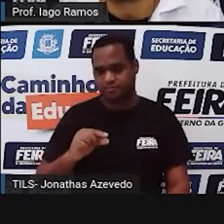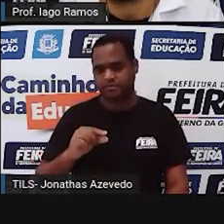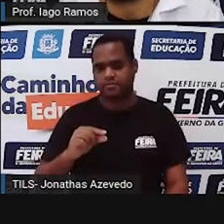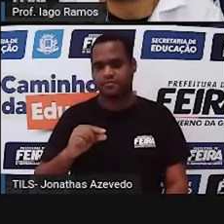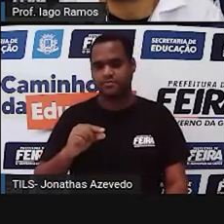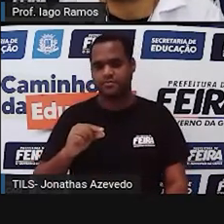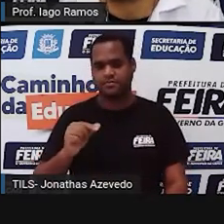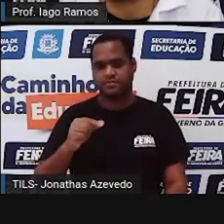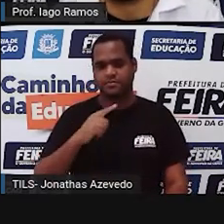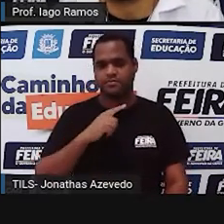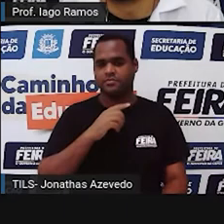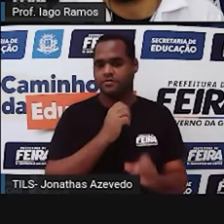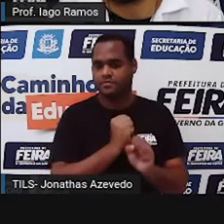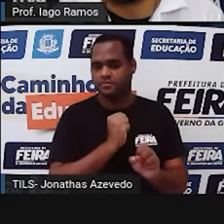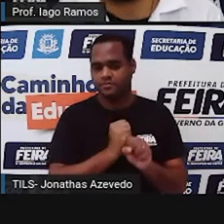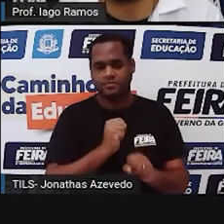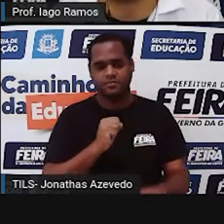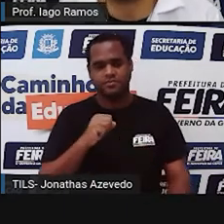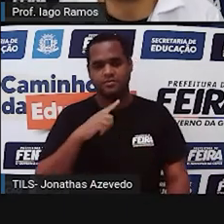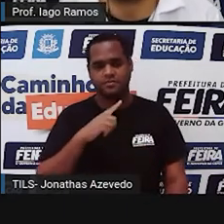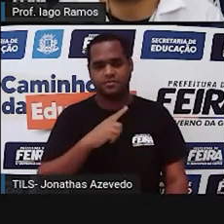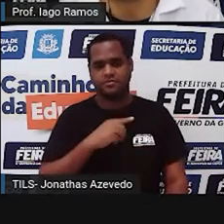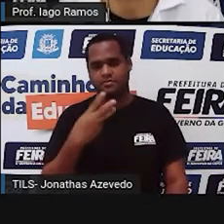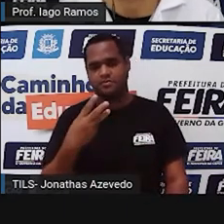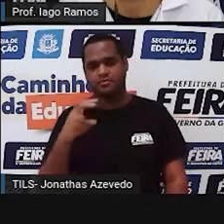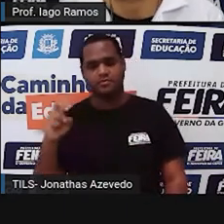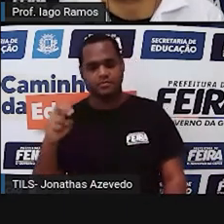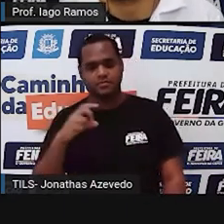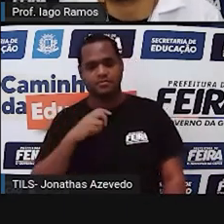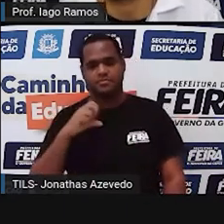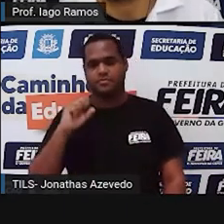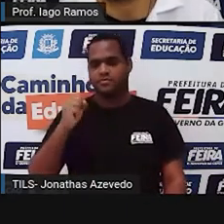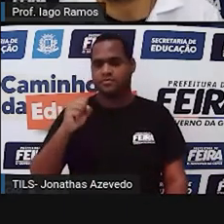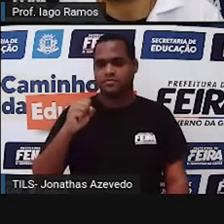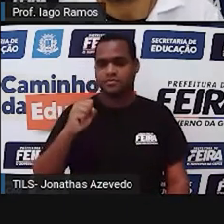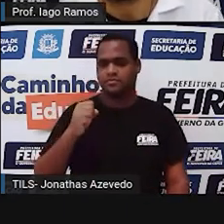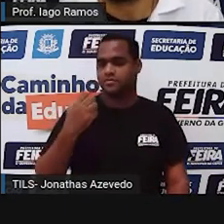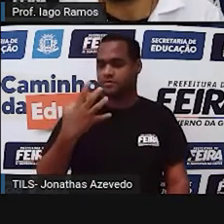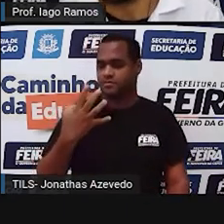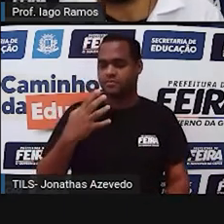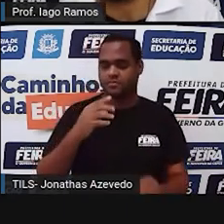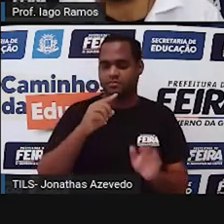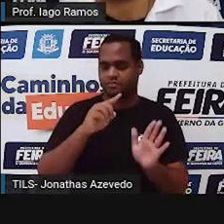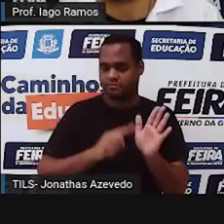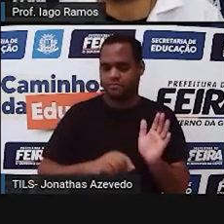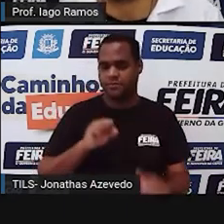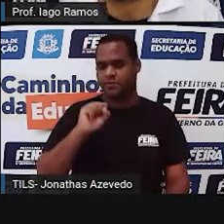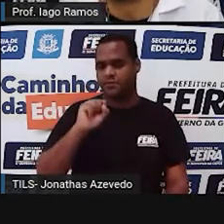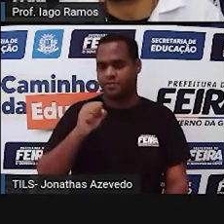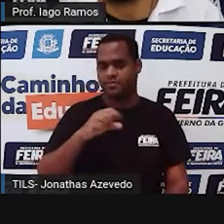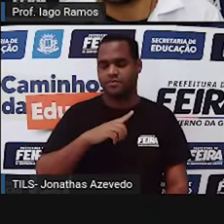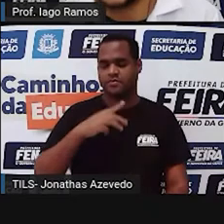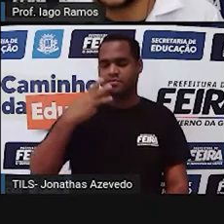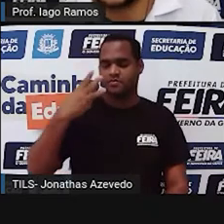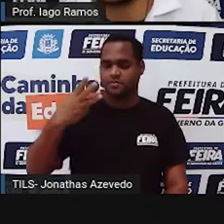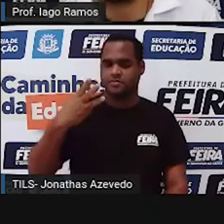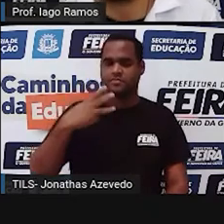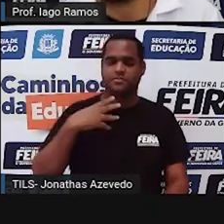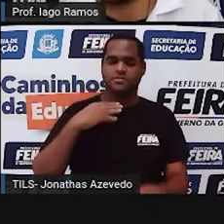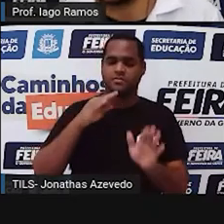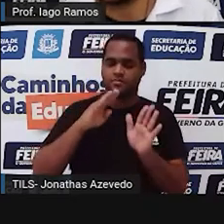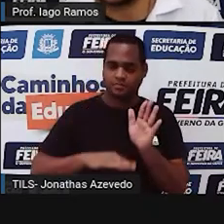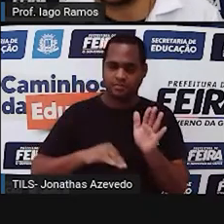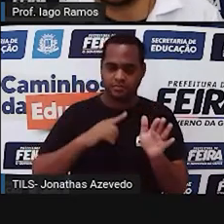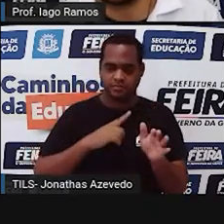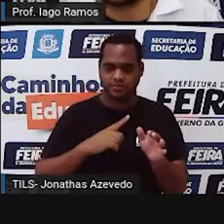a soma dos lados 3 e 5, que dá 8. 4 é menor do que 8. E o 3 tem que ser menor do que a soma dos